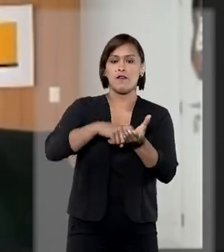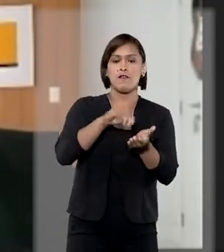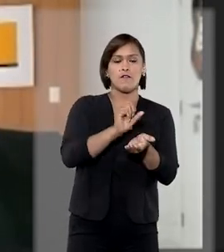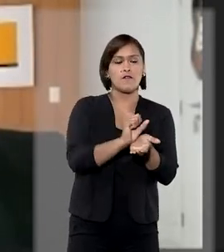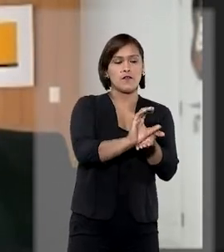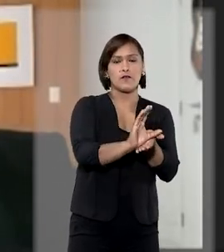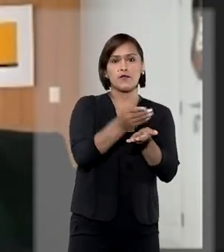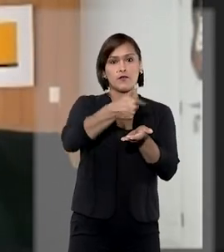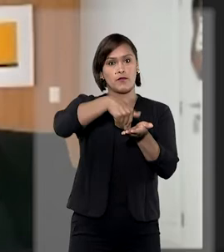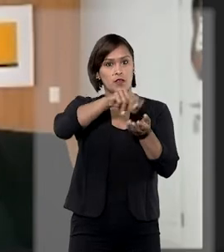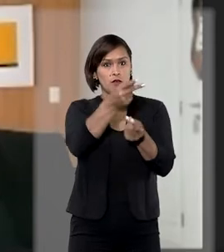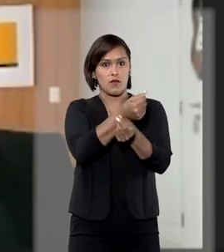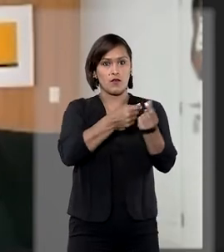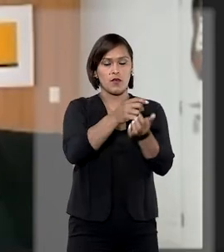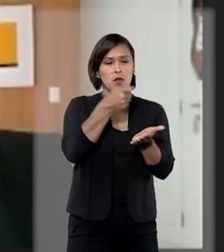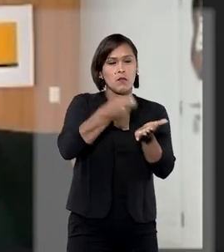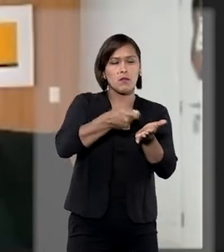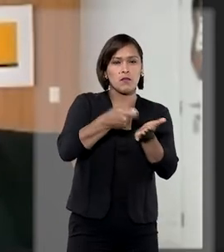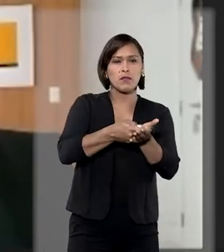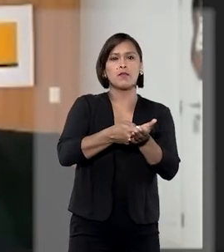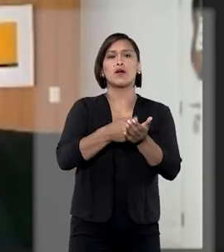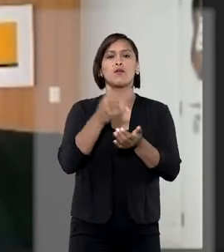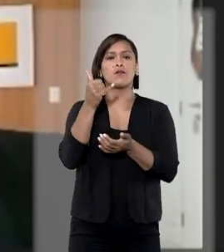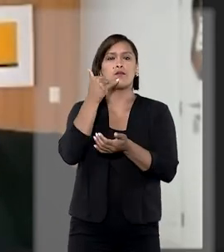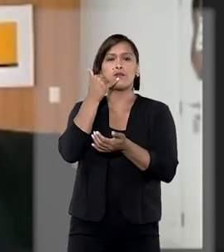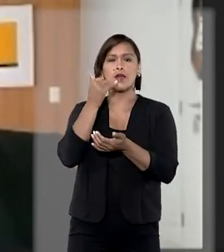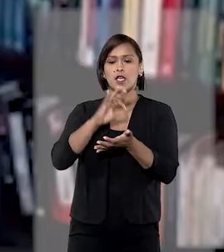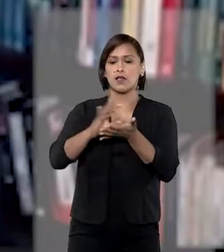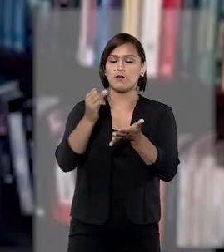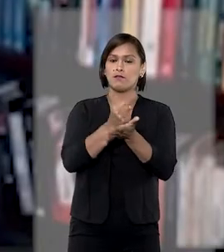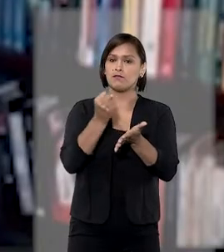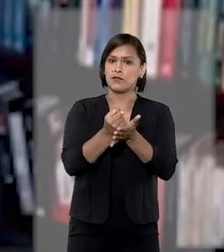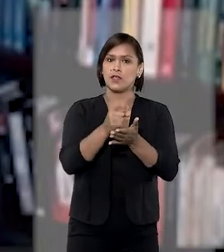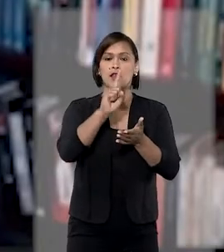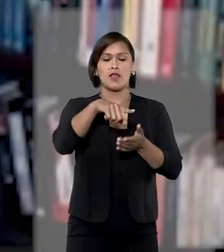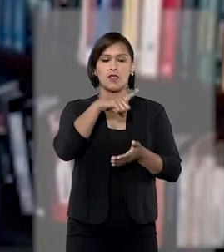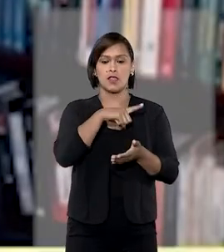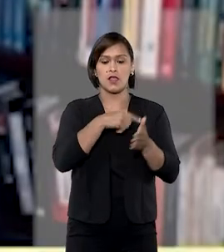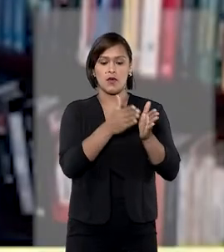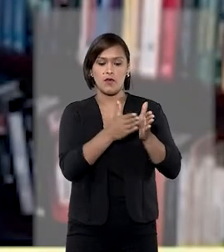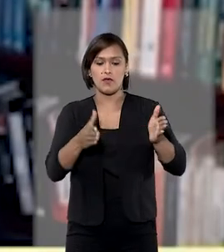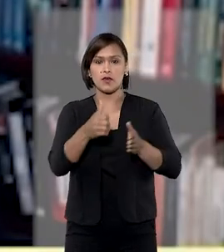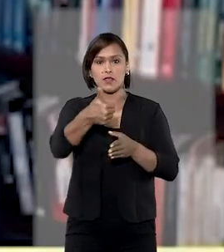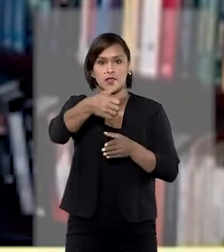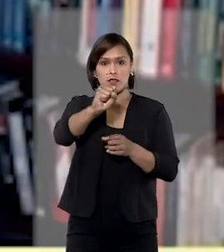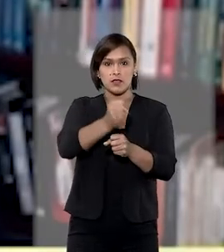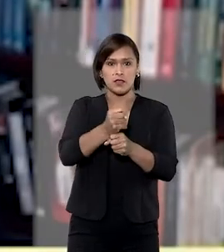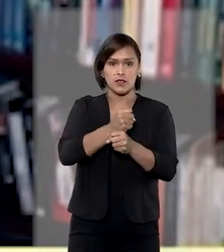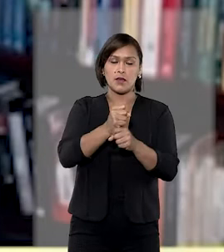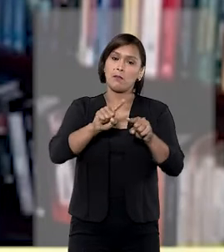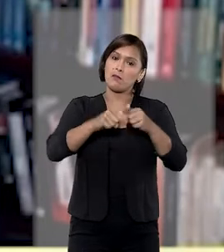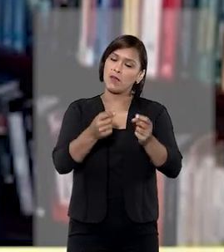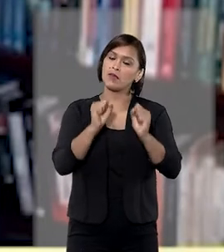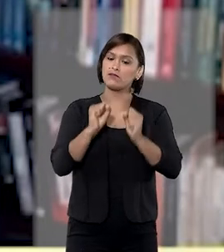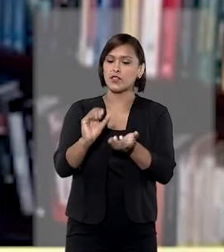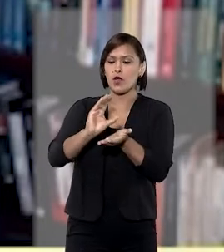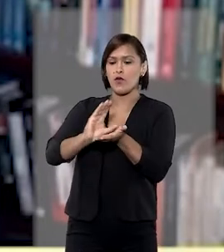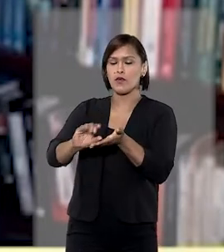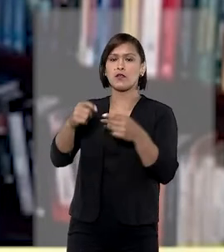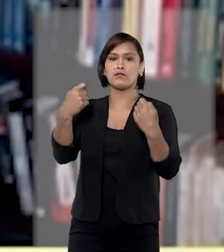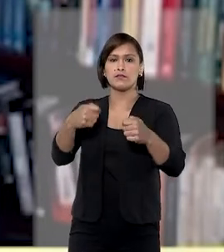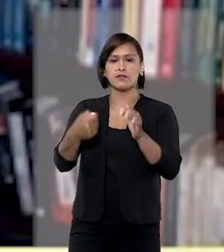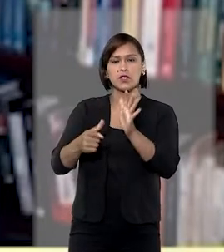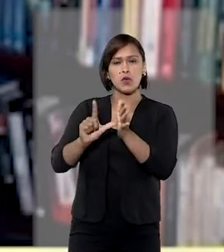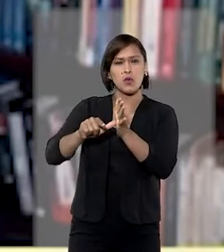relativa à cobrança indevida de serviços telefônicos não contratados tem prazo de dez anos. No entanto, o ressarcimento